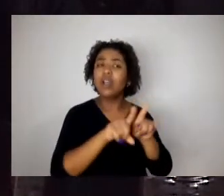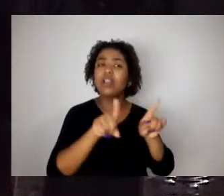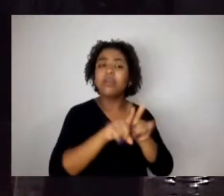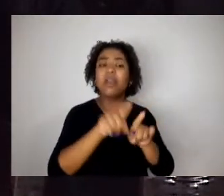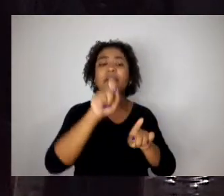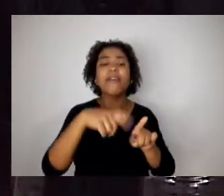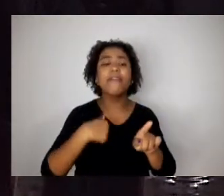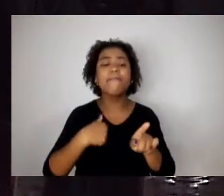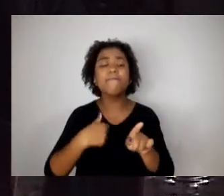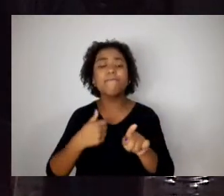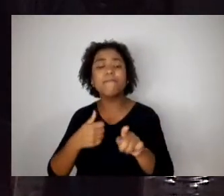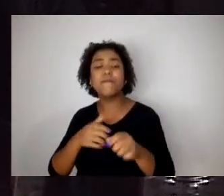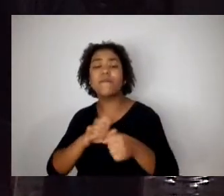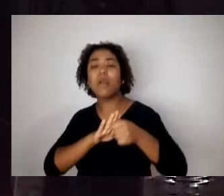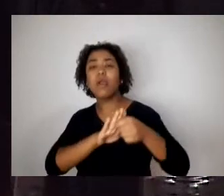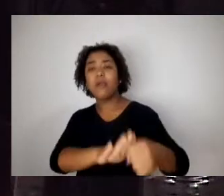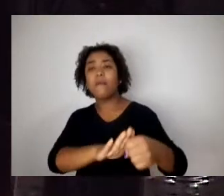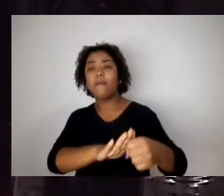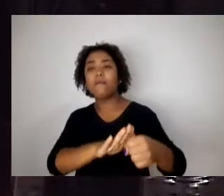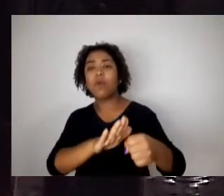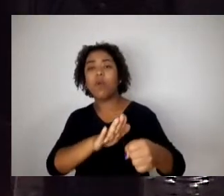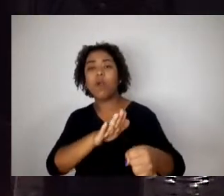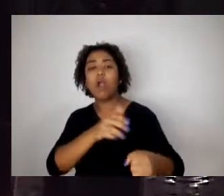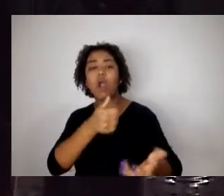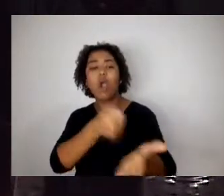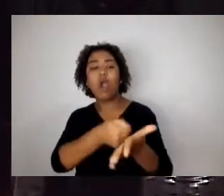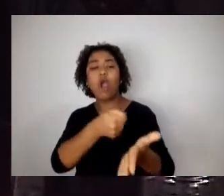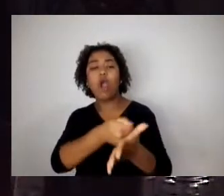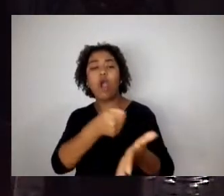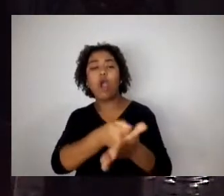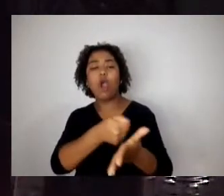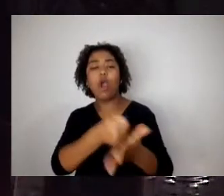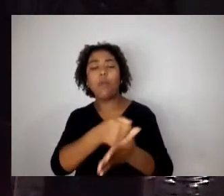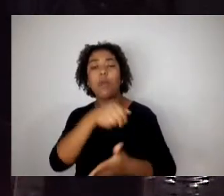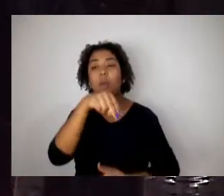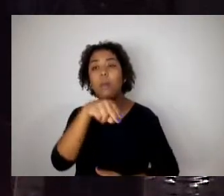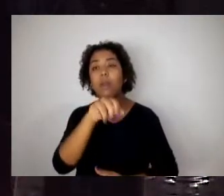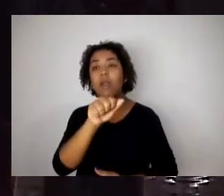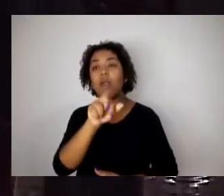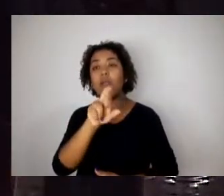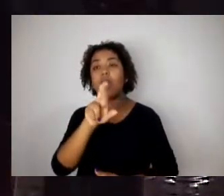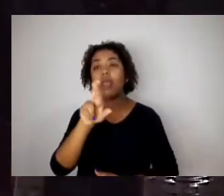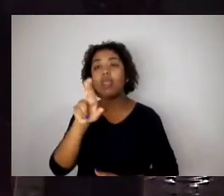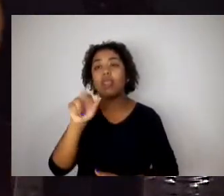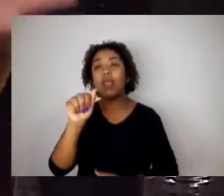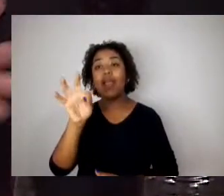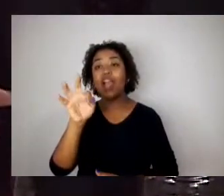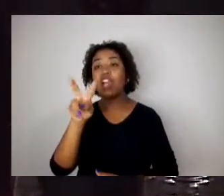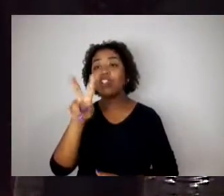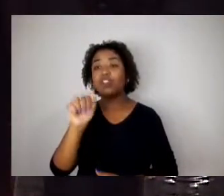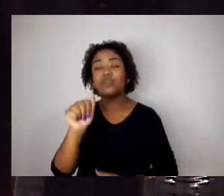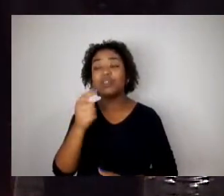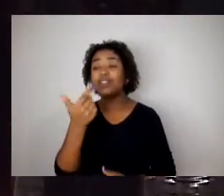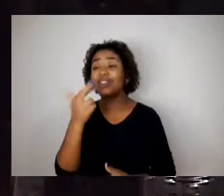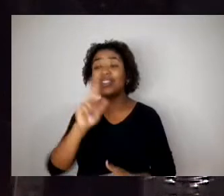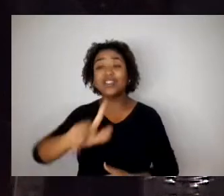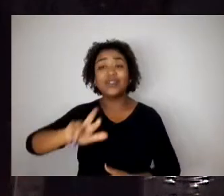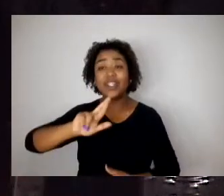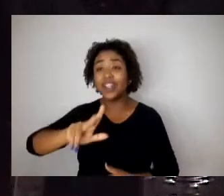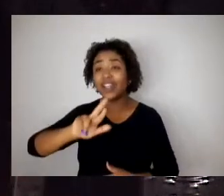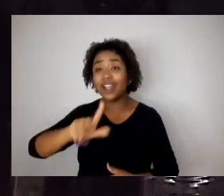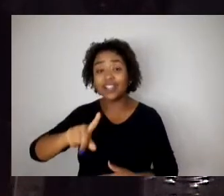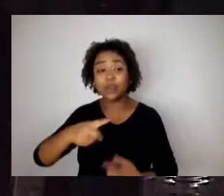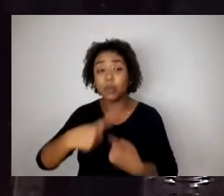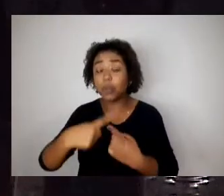narrativa que não existe na sociedade. Porque a sociedade é diversa. Queiram vocês, queiram não. A sociedade é